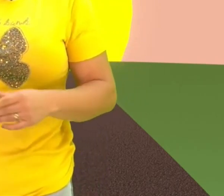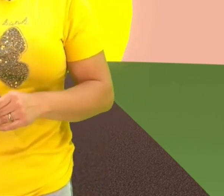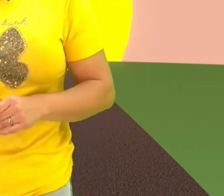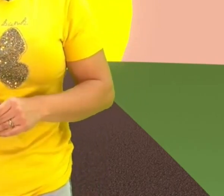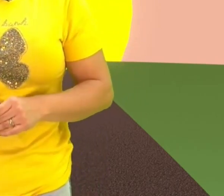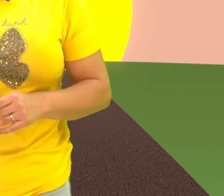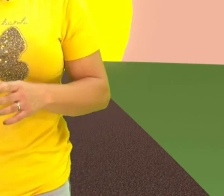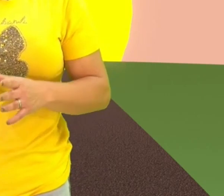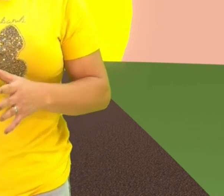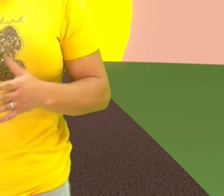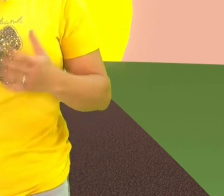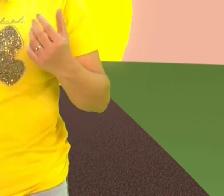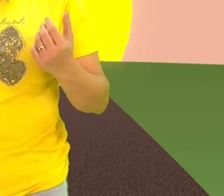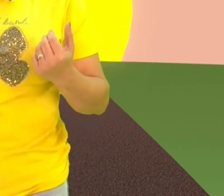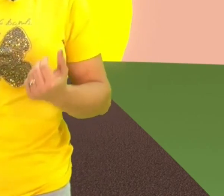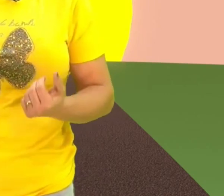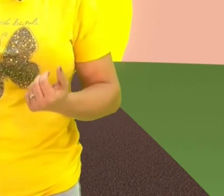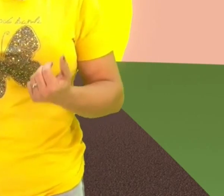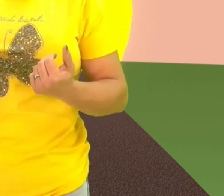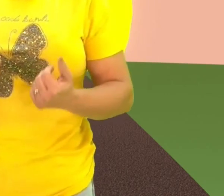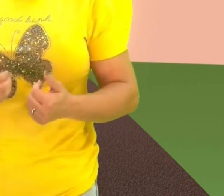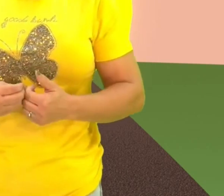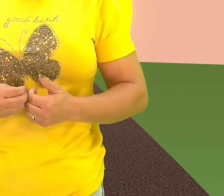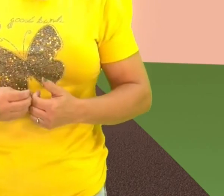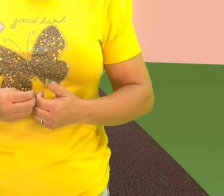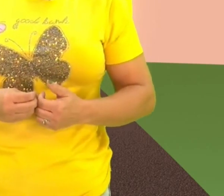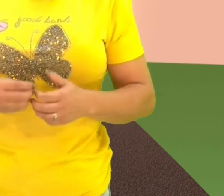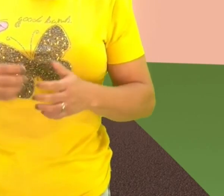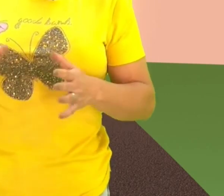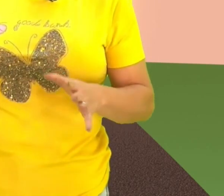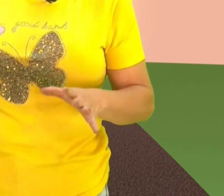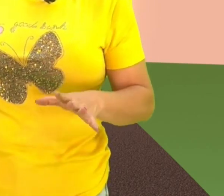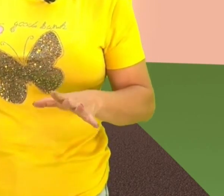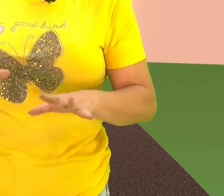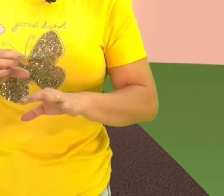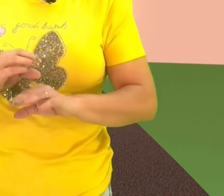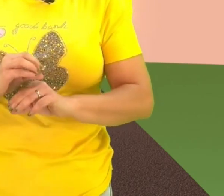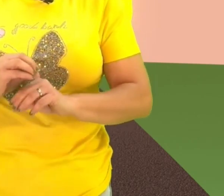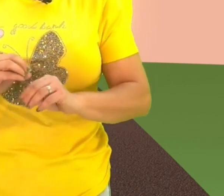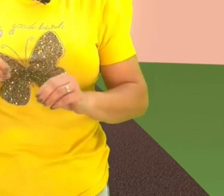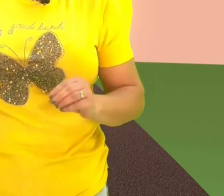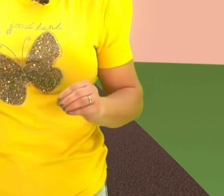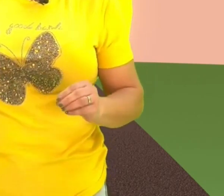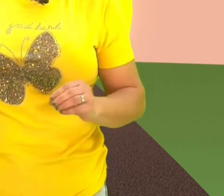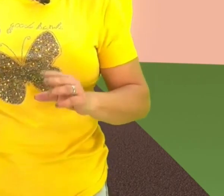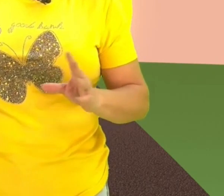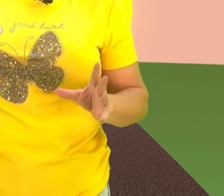defeito que a pessoa considera na própria aparência. O defeito pode ser mínimo ou até